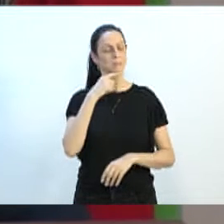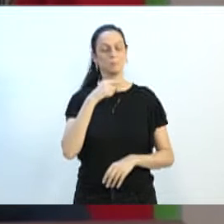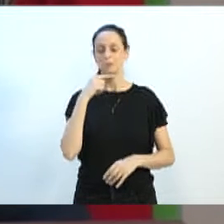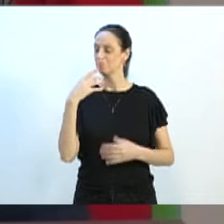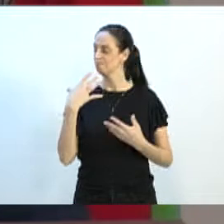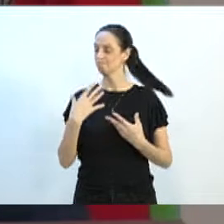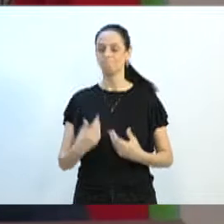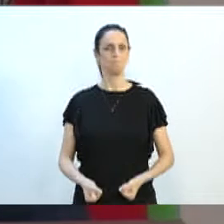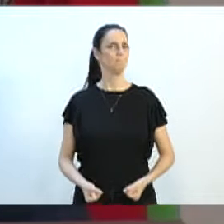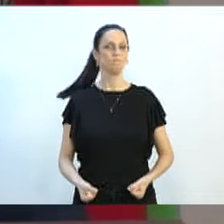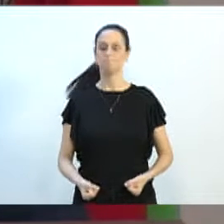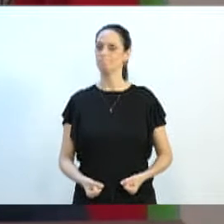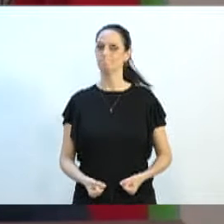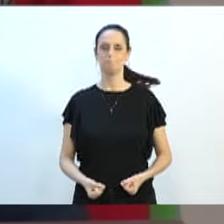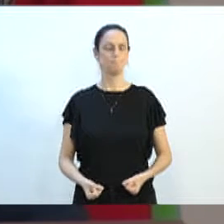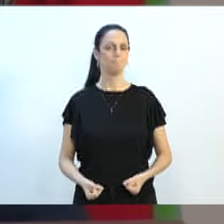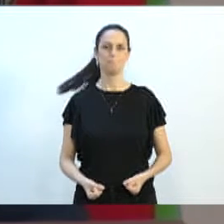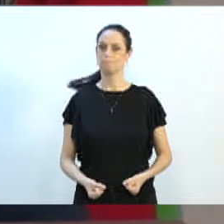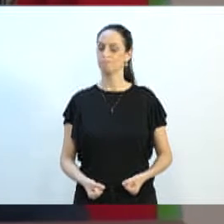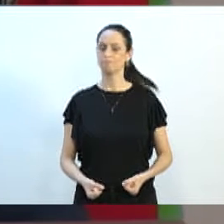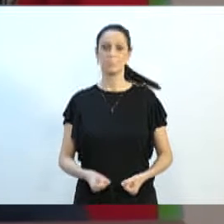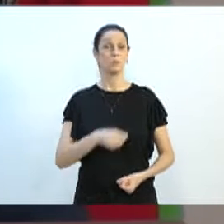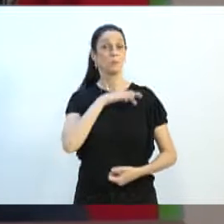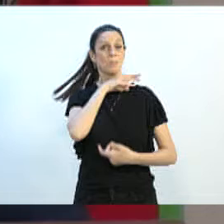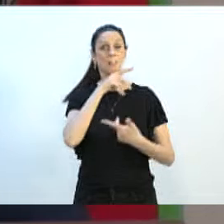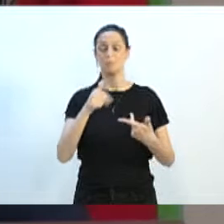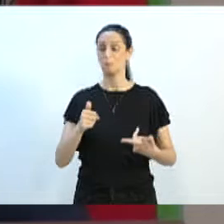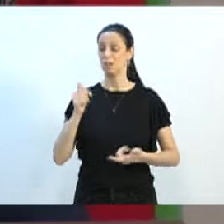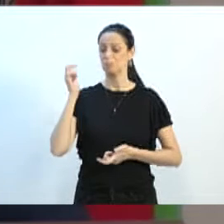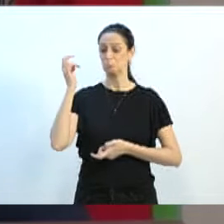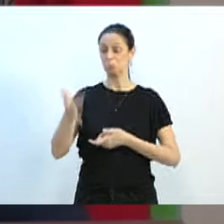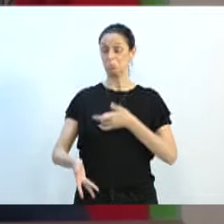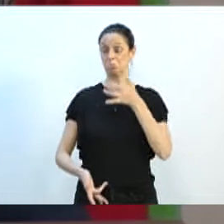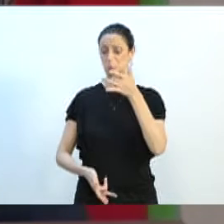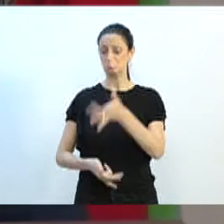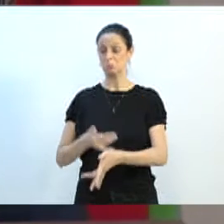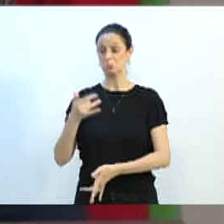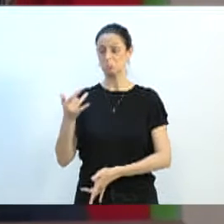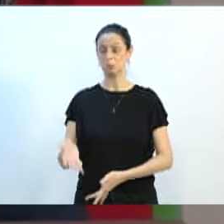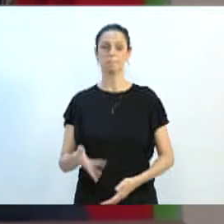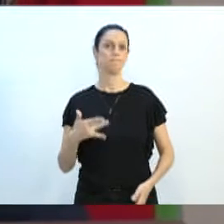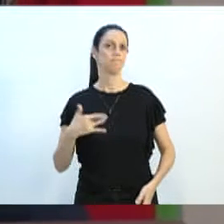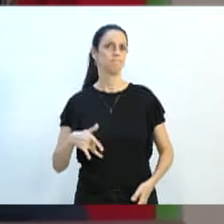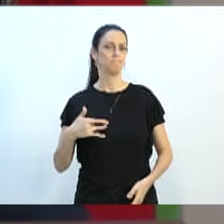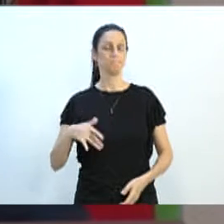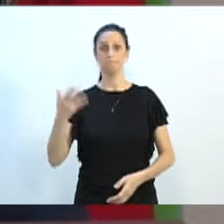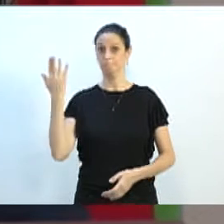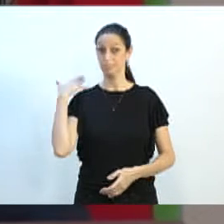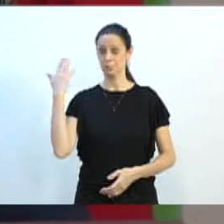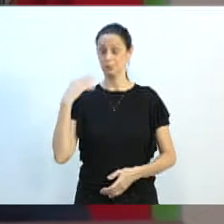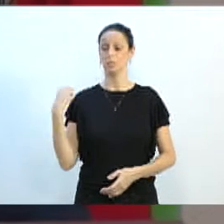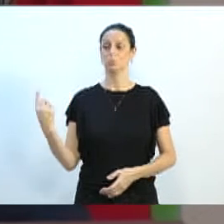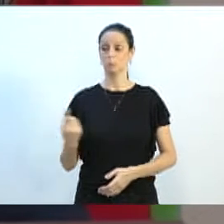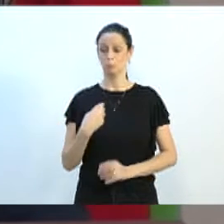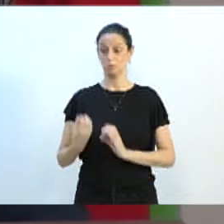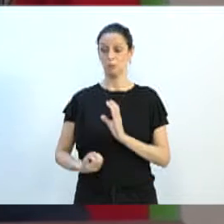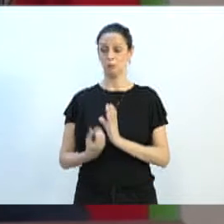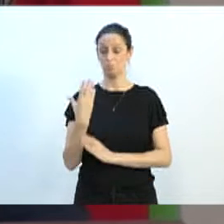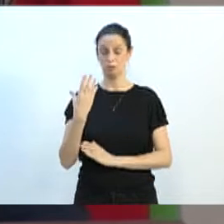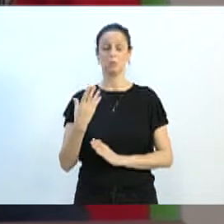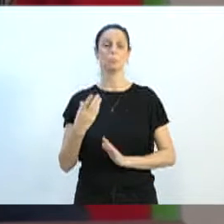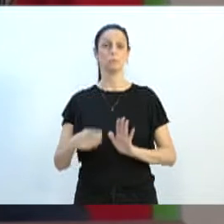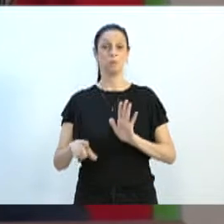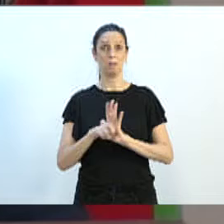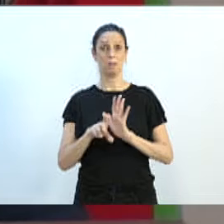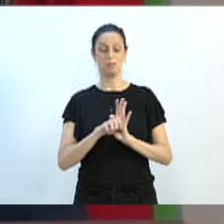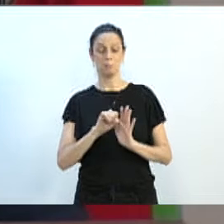estamos tendo de abandono de animais. A gente, vereadorito, que fez a lei aqui, que prevê multa para maus-tratos e